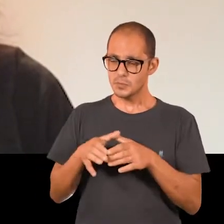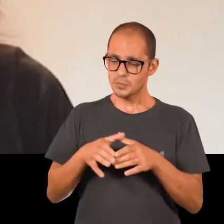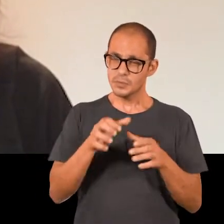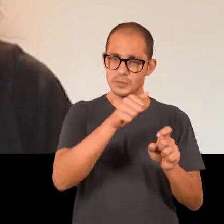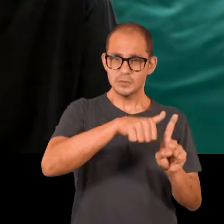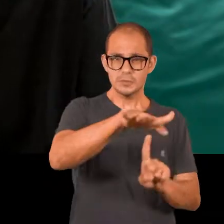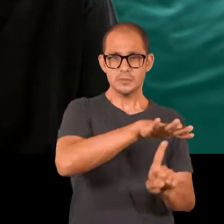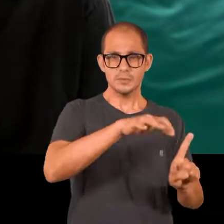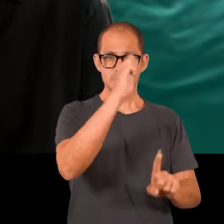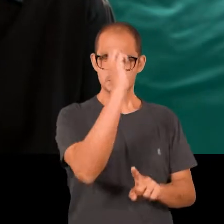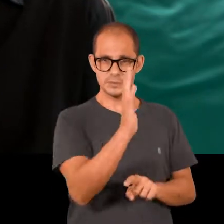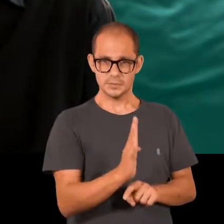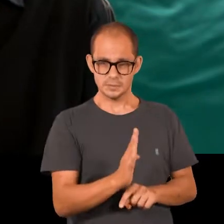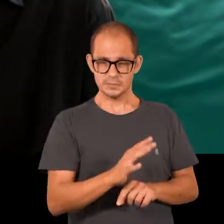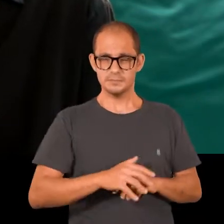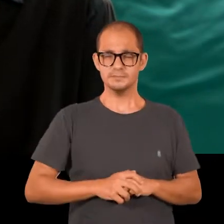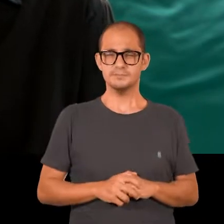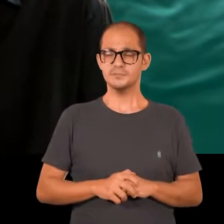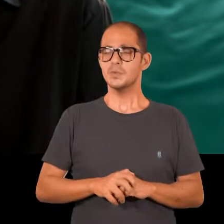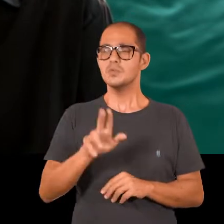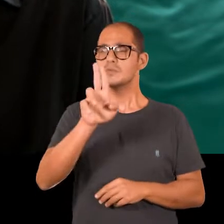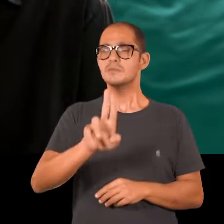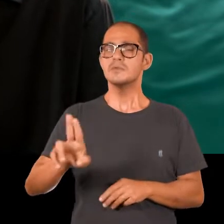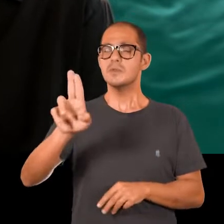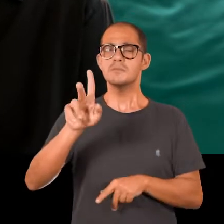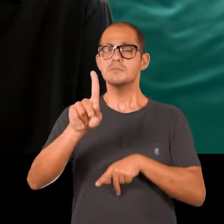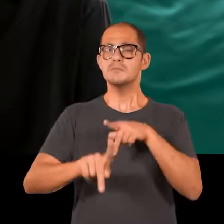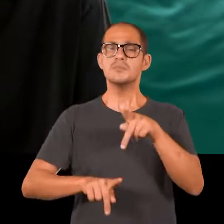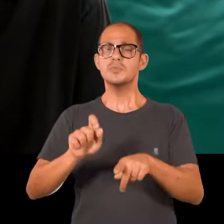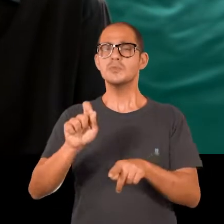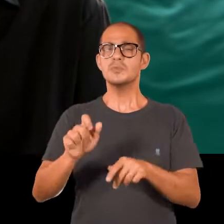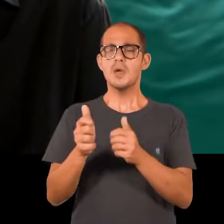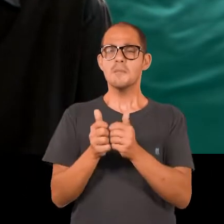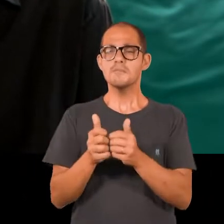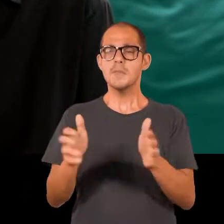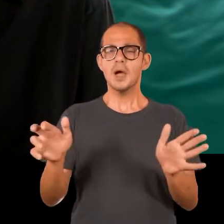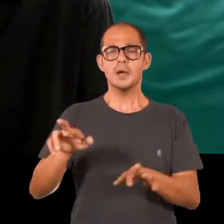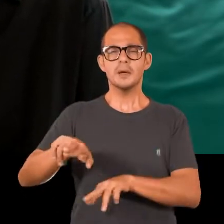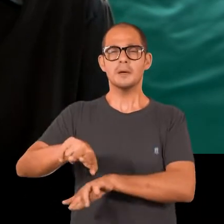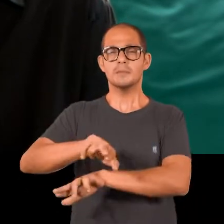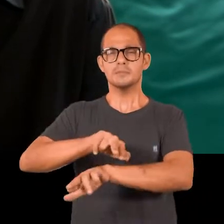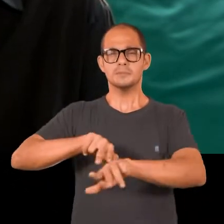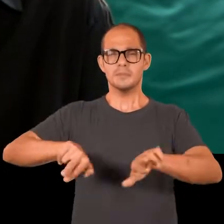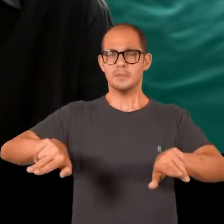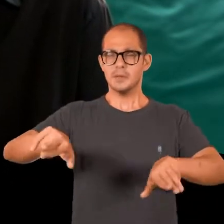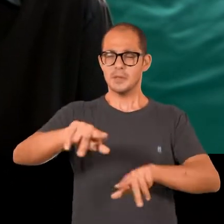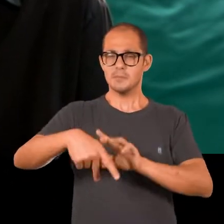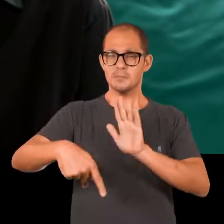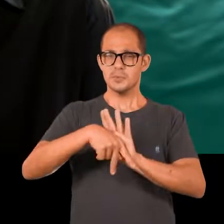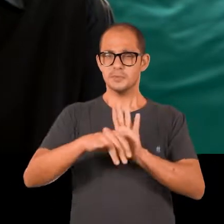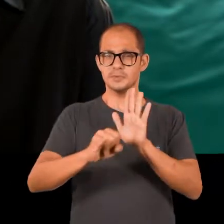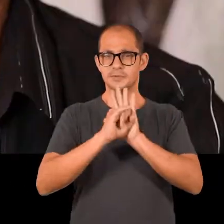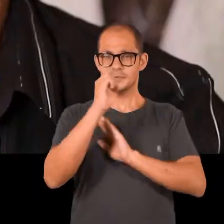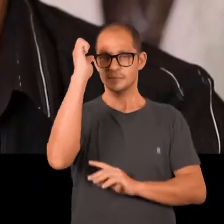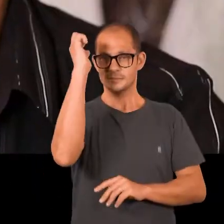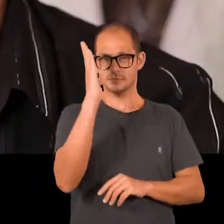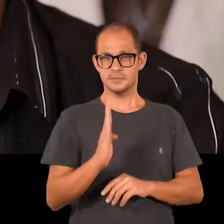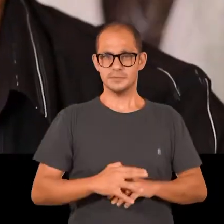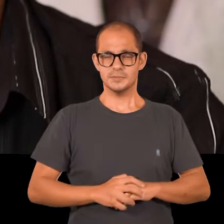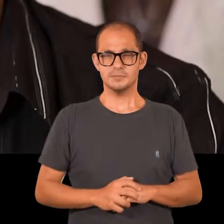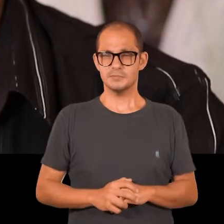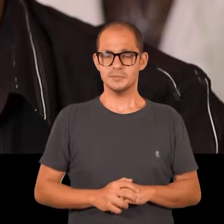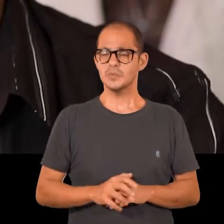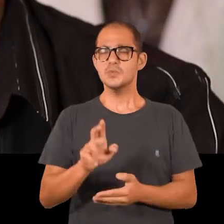sociedade brasileira. As universidades, por serem públicas, abrem espaço para a diversidade que caracteriza a identidade brasileira. As